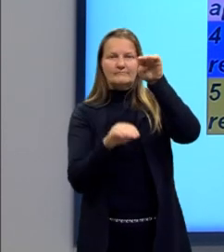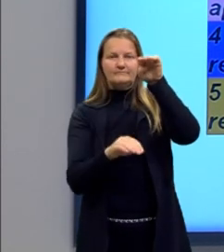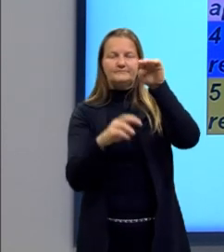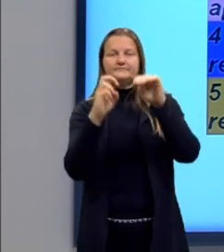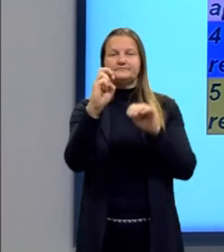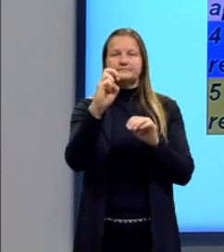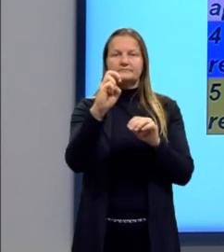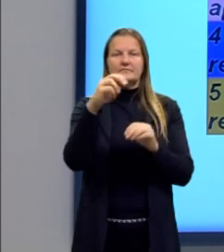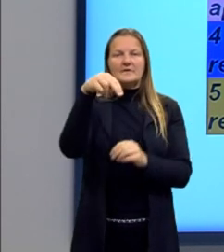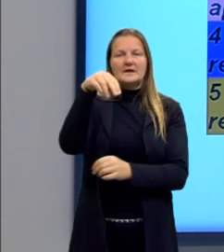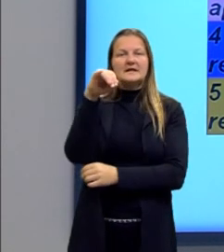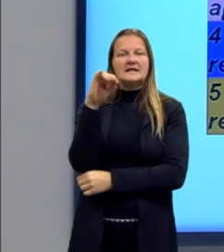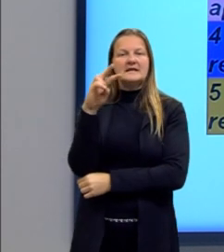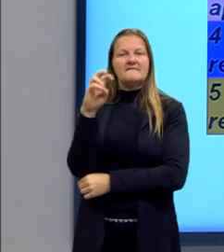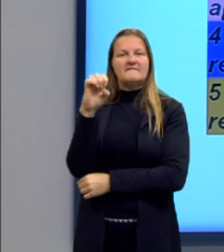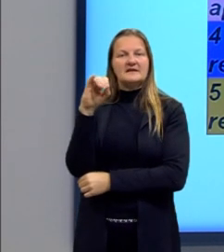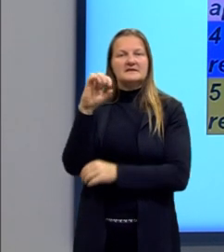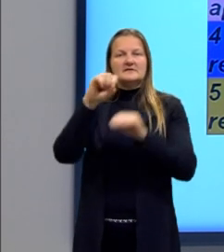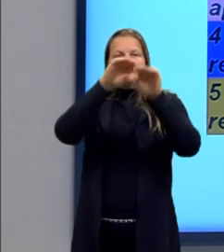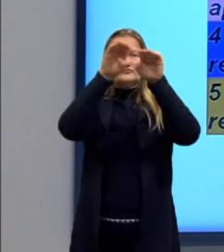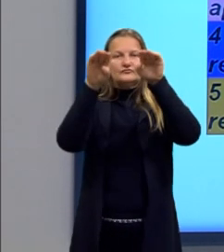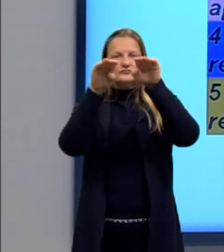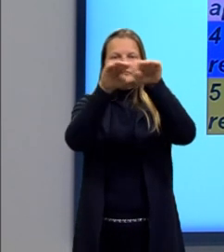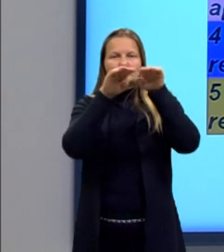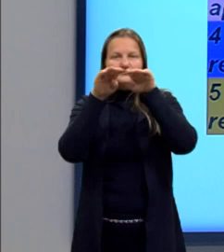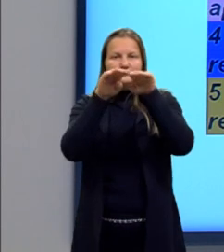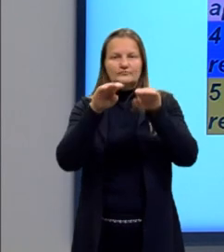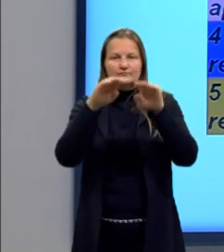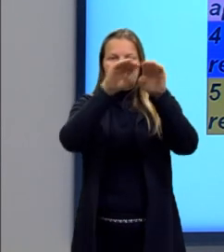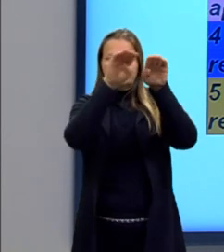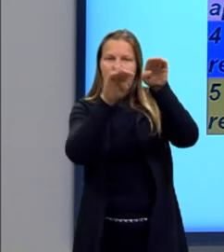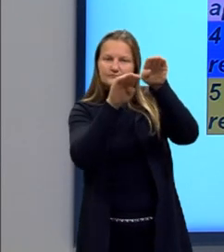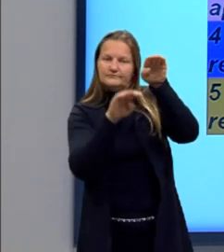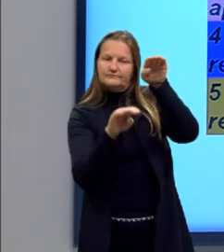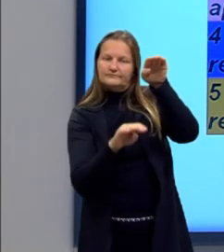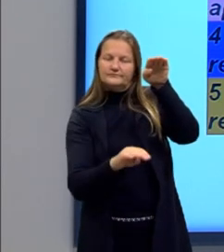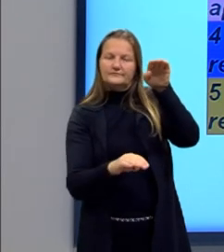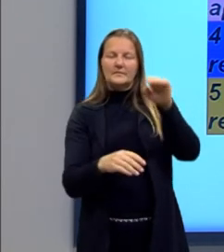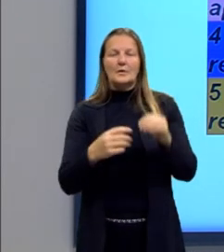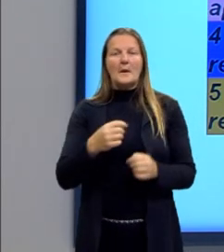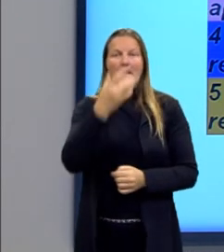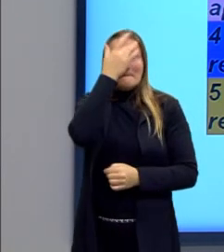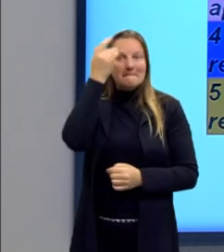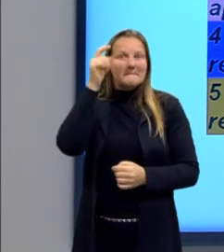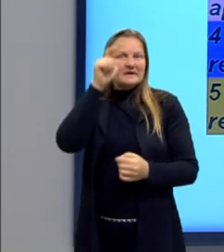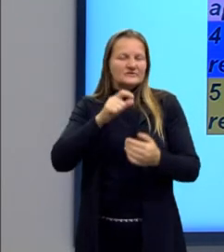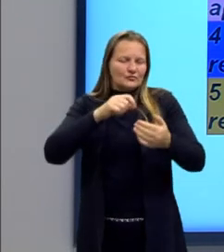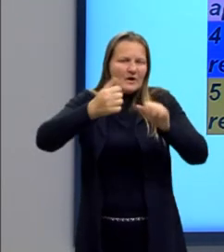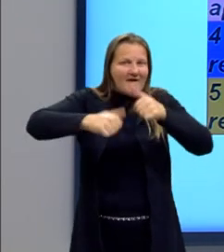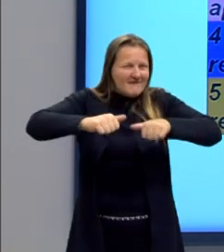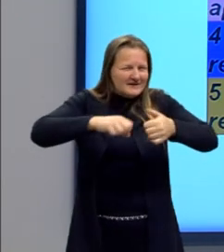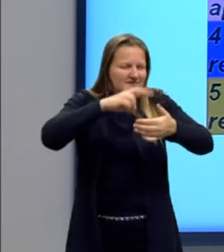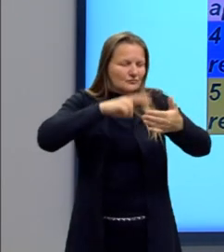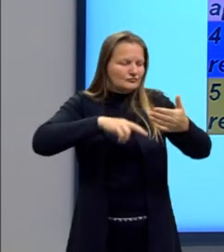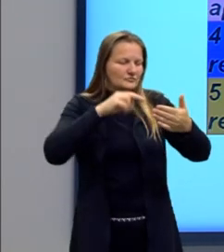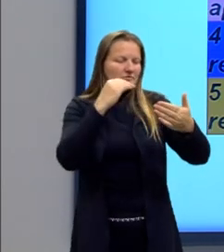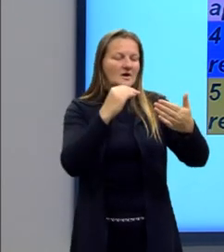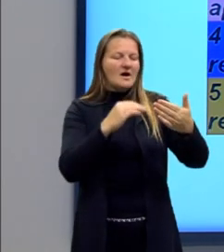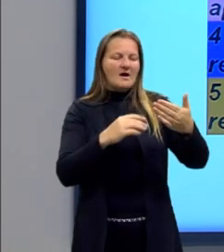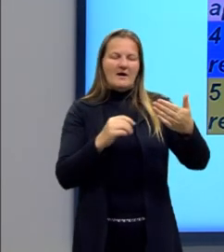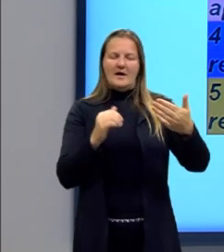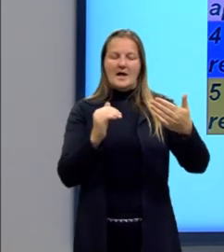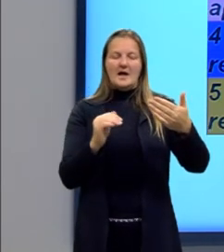em que o corretor se baseia para conseguir atribuir a nota. E para a gente